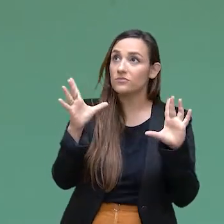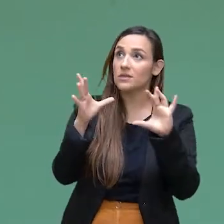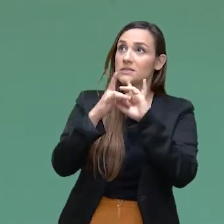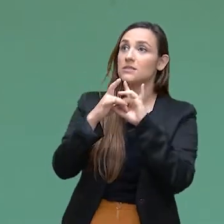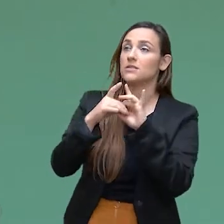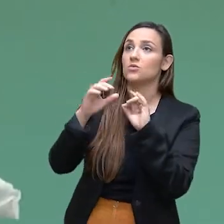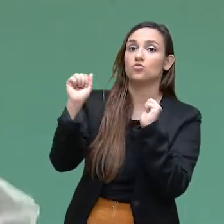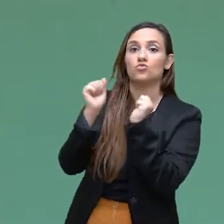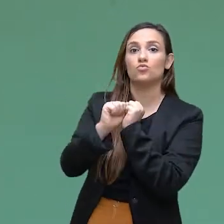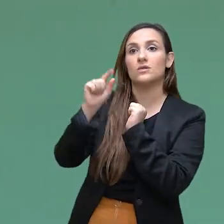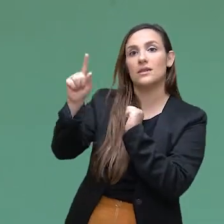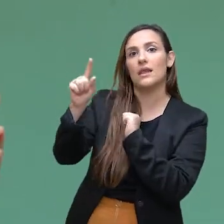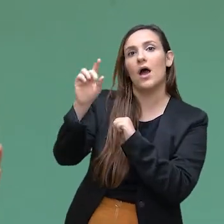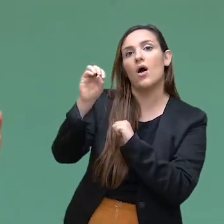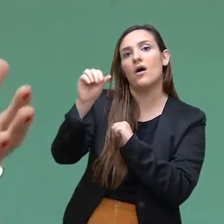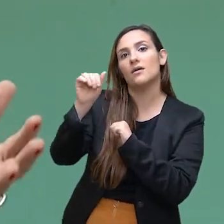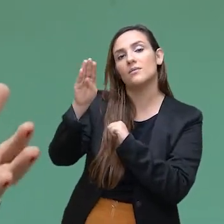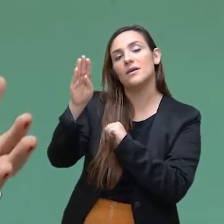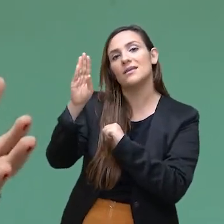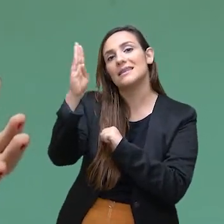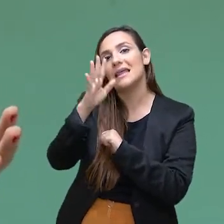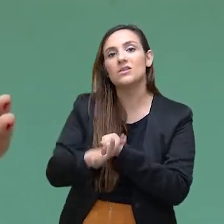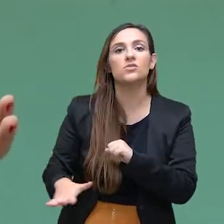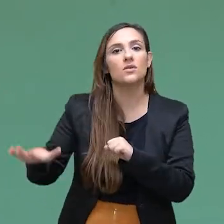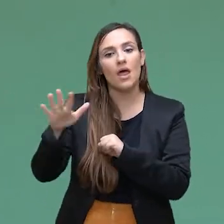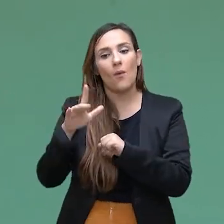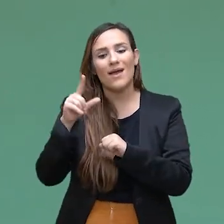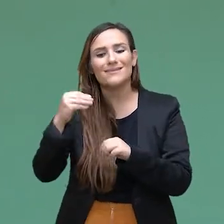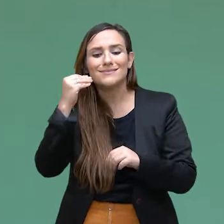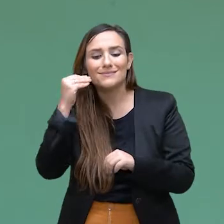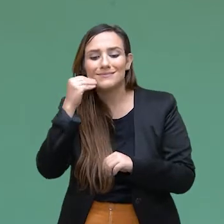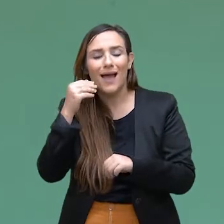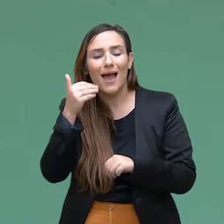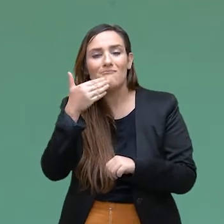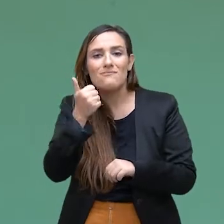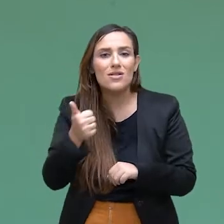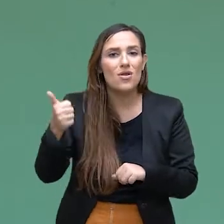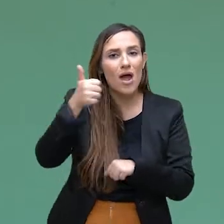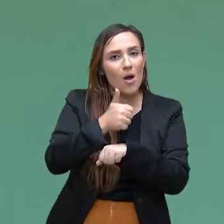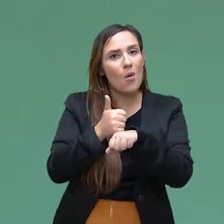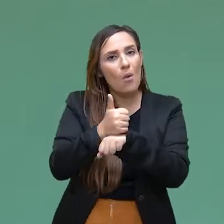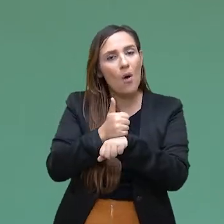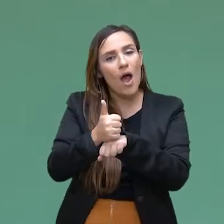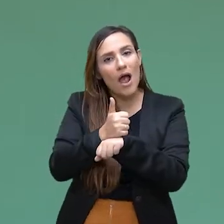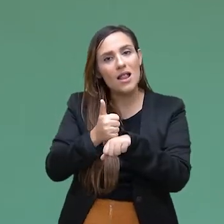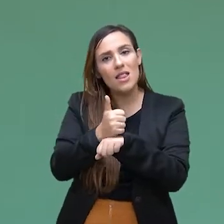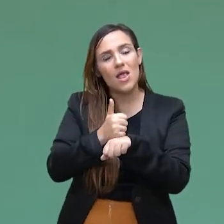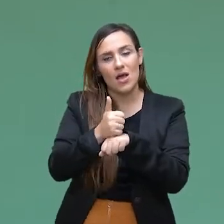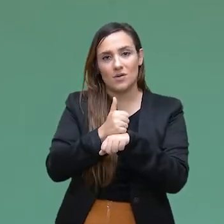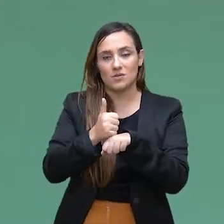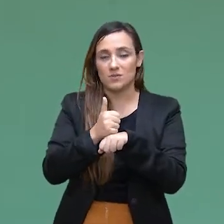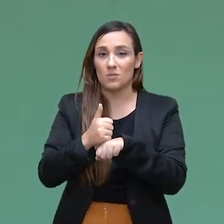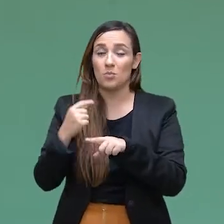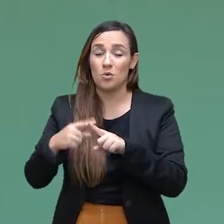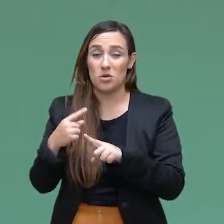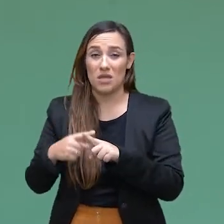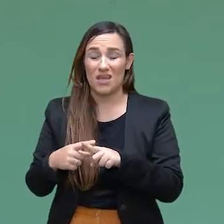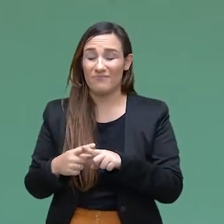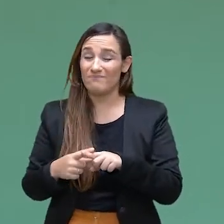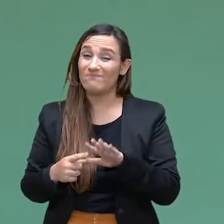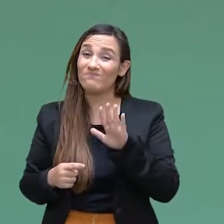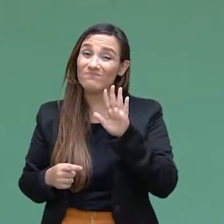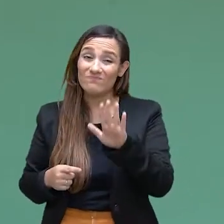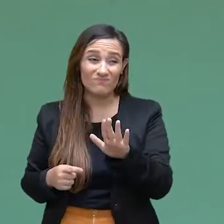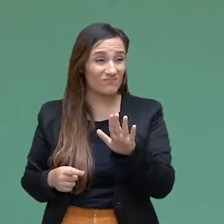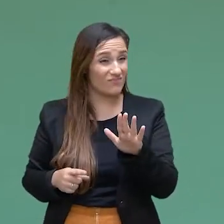melhorar a qualidade da advocacia das mulheres. Eu acho que a gente viveu um tempo de pandemia em que